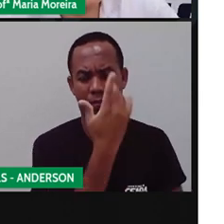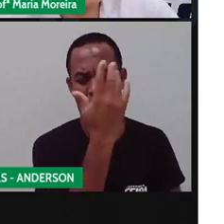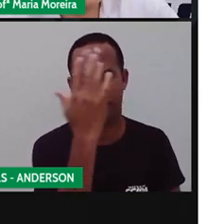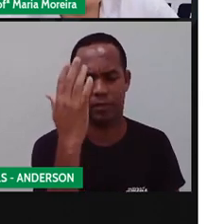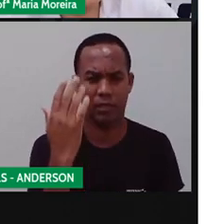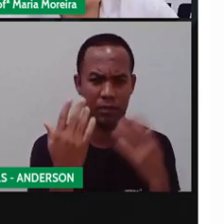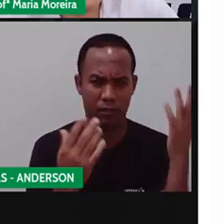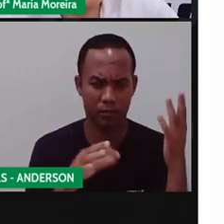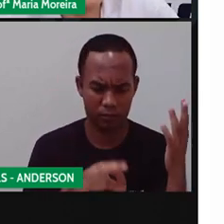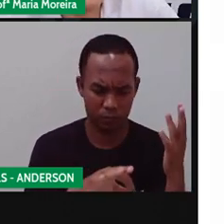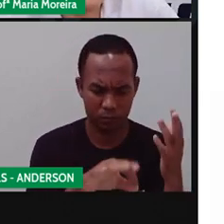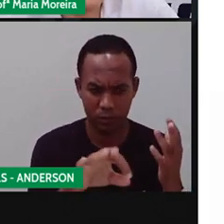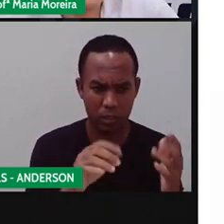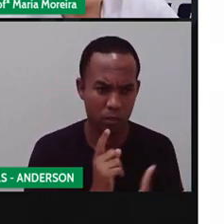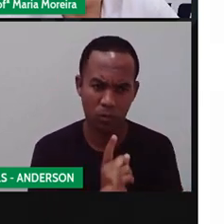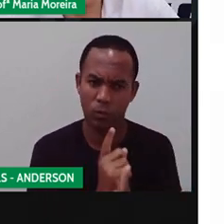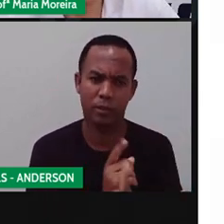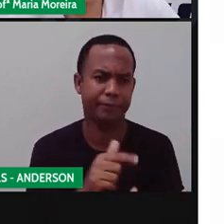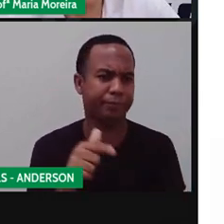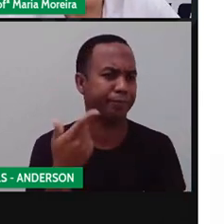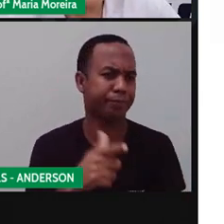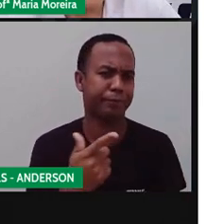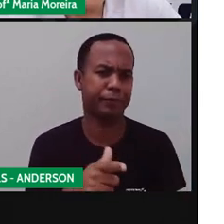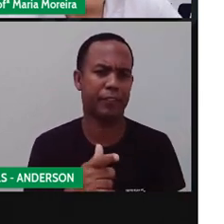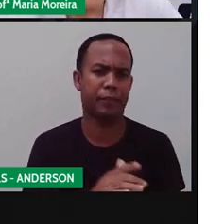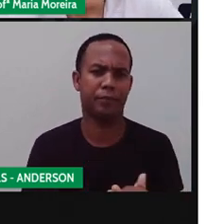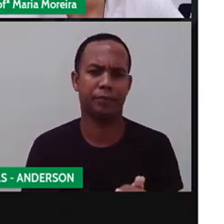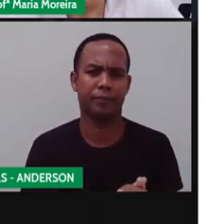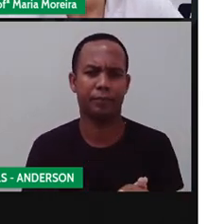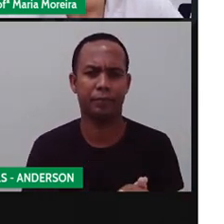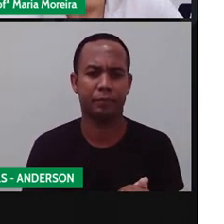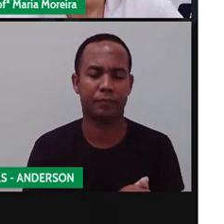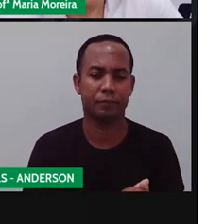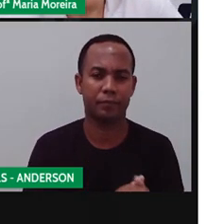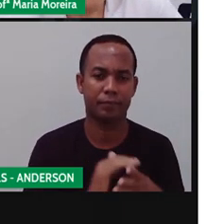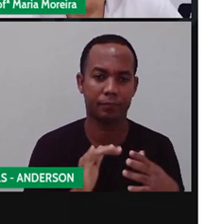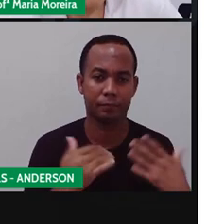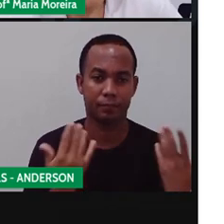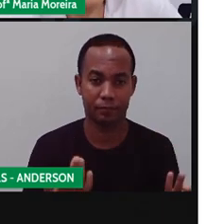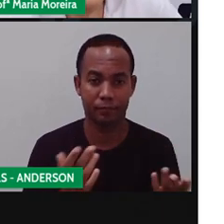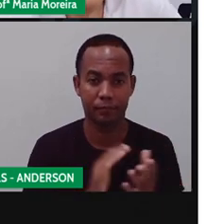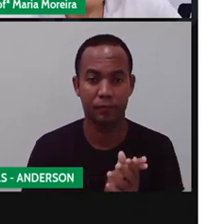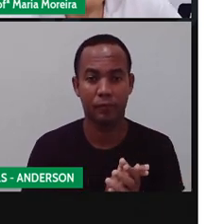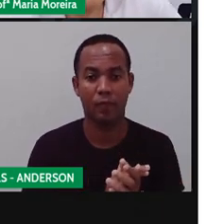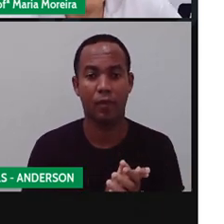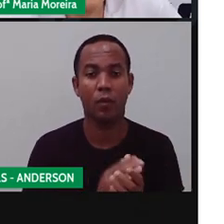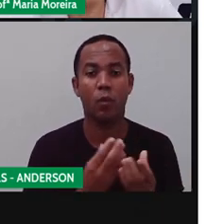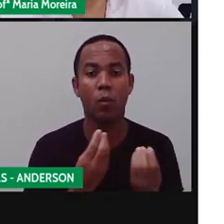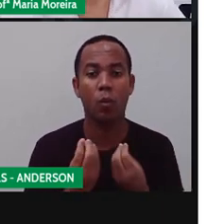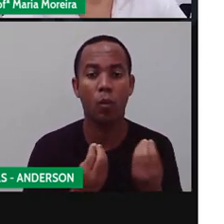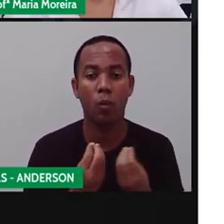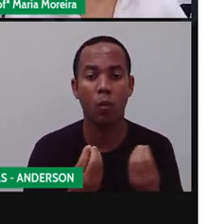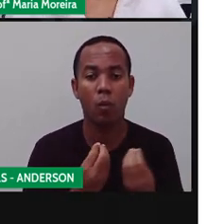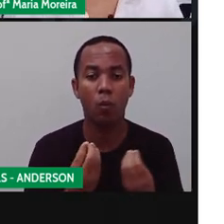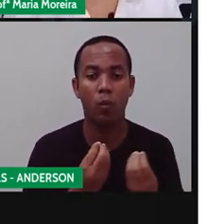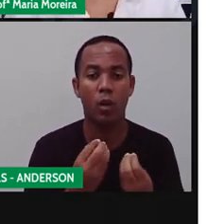por eles, eles encontraram aqui, não é isso? Vamos lá. Bom, com isso, né?